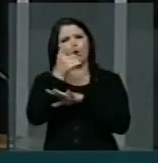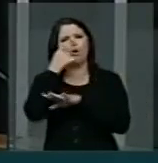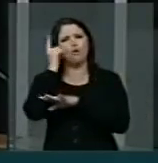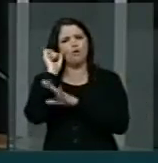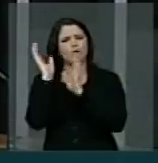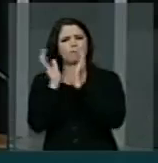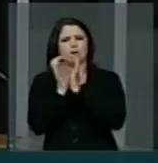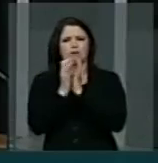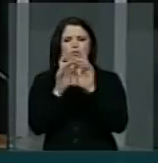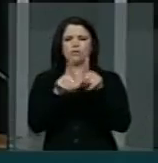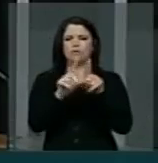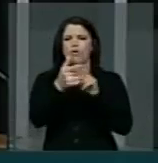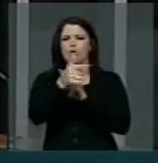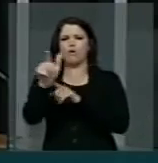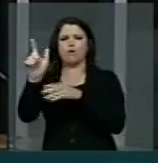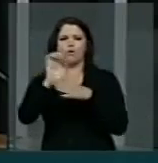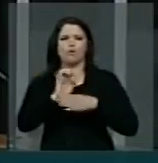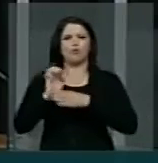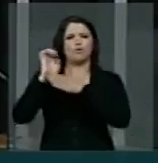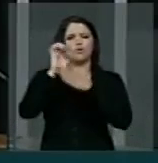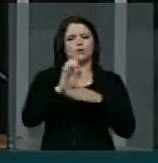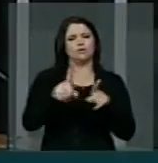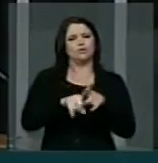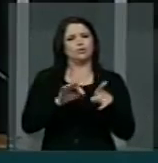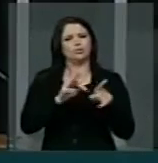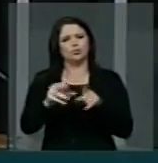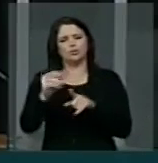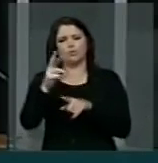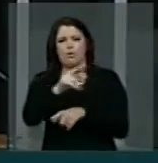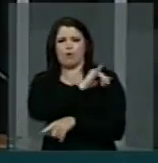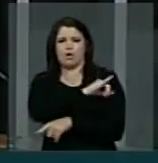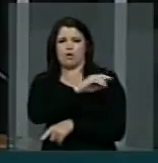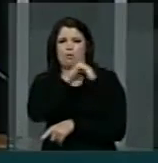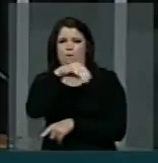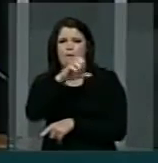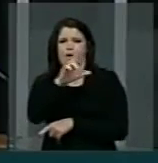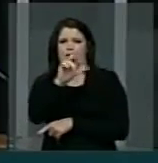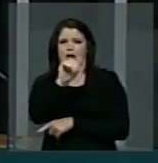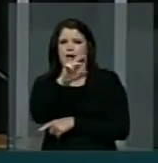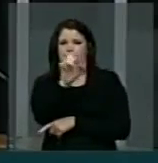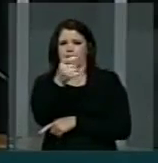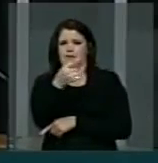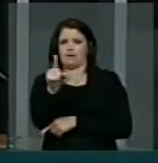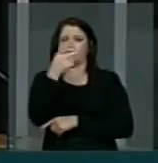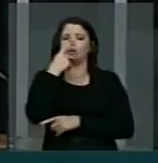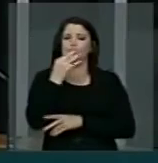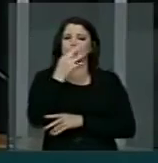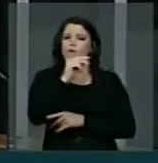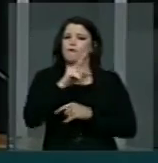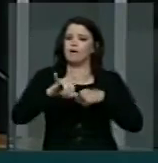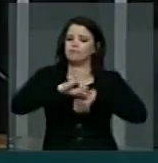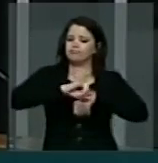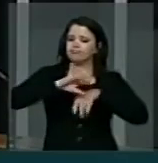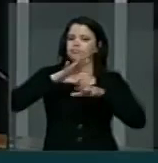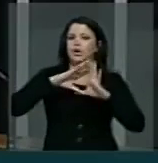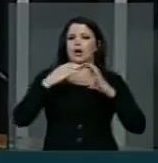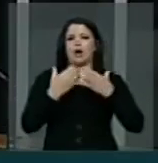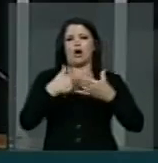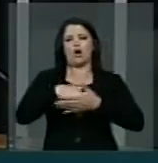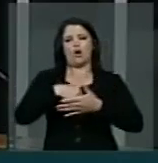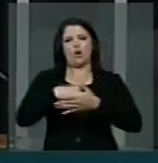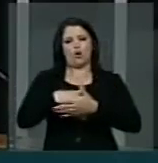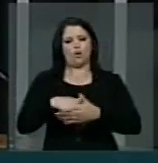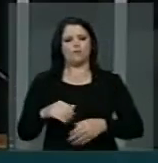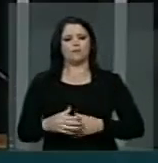Pernambuco e nos demais estádios, como no Rio de Janeiro, que vão sediar nessas